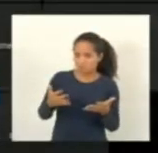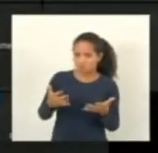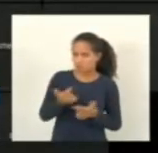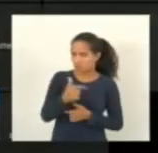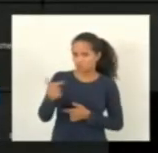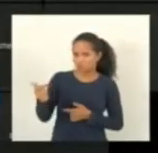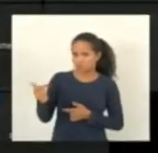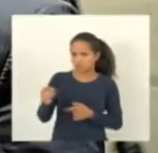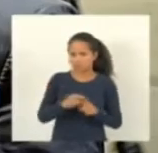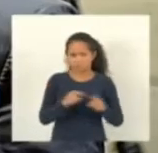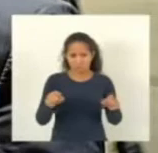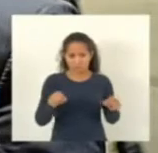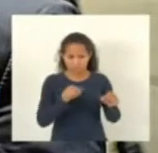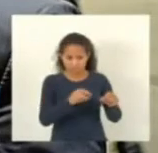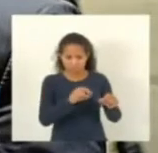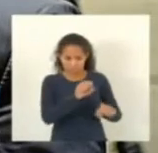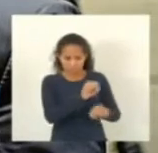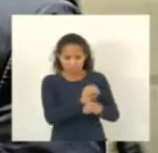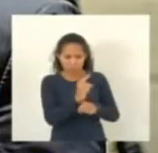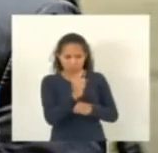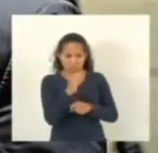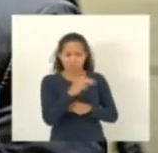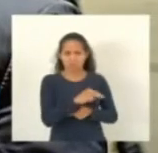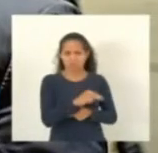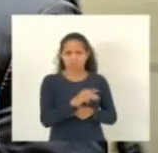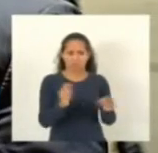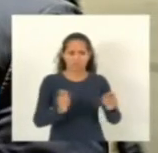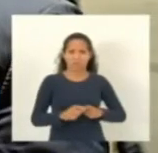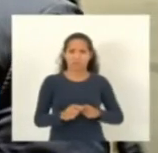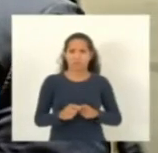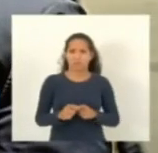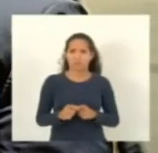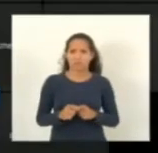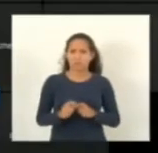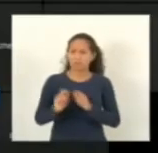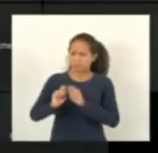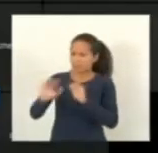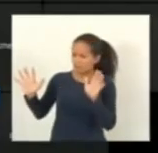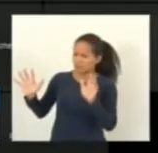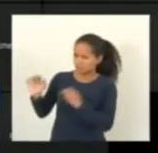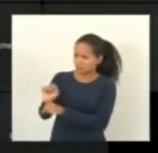tá o senhor pode aguardar um minutinho claro